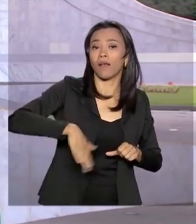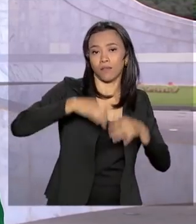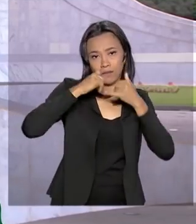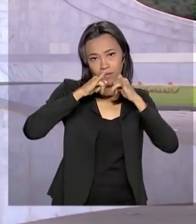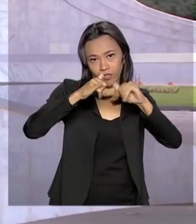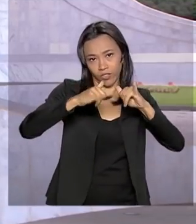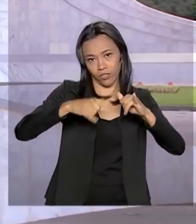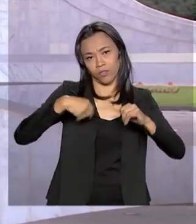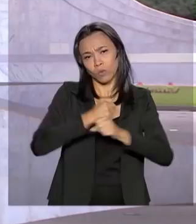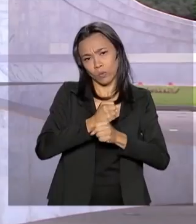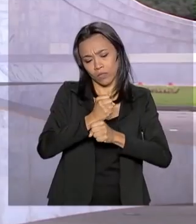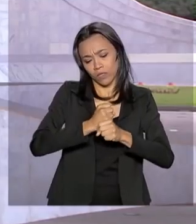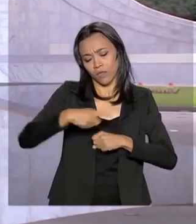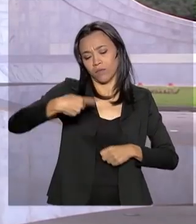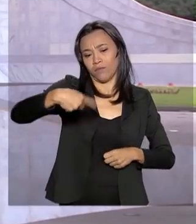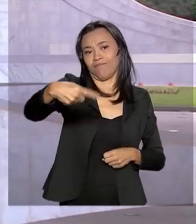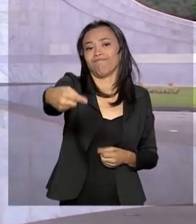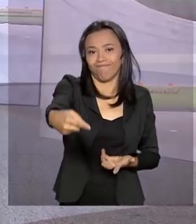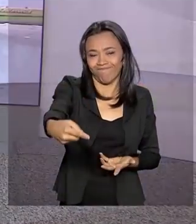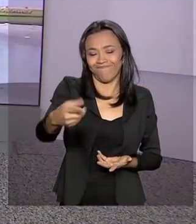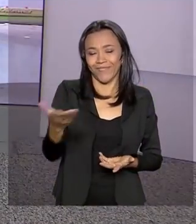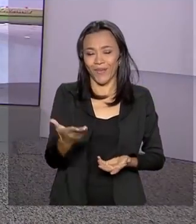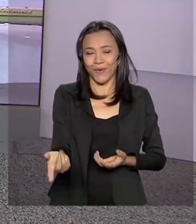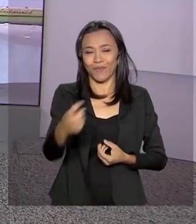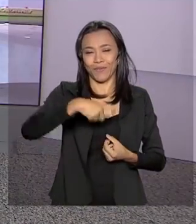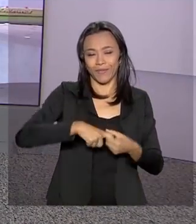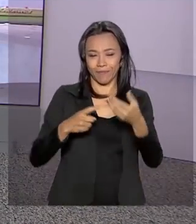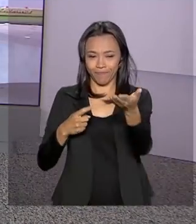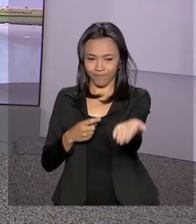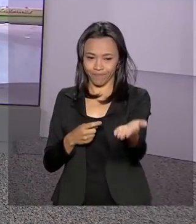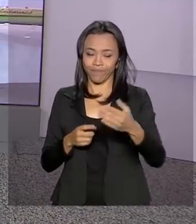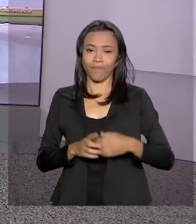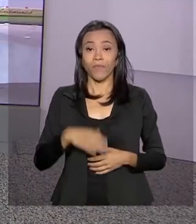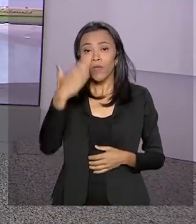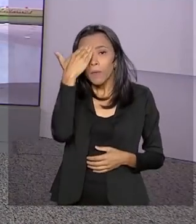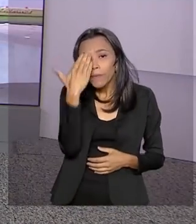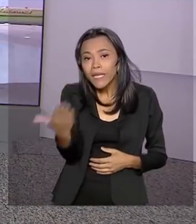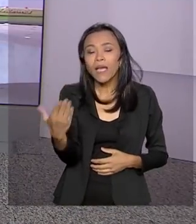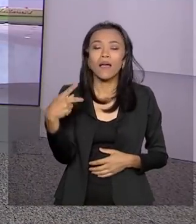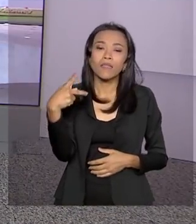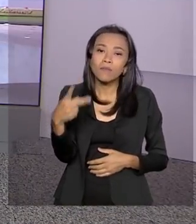nos próximos anos. Nós voltamos agora ao estúdio com você, Carla. Muito obrigada, Luciana, pela sua participação.